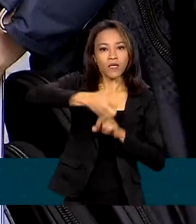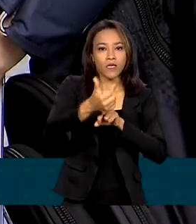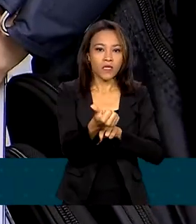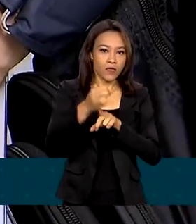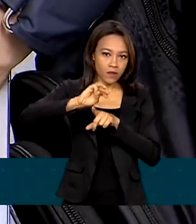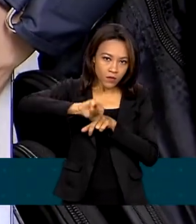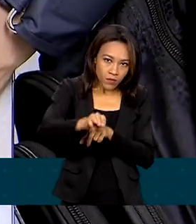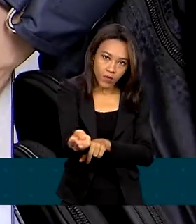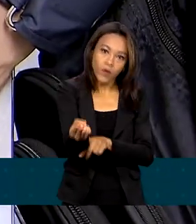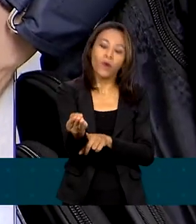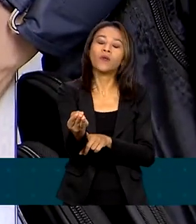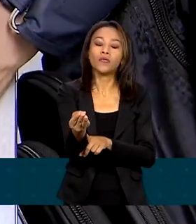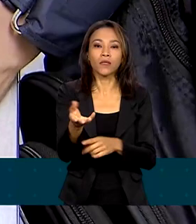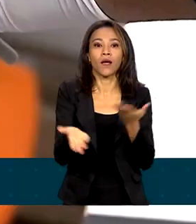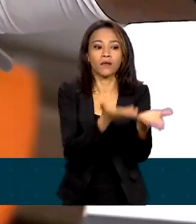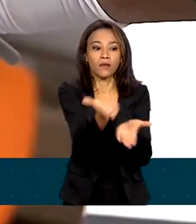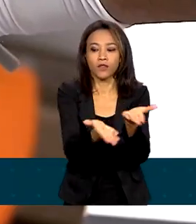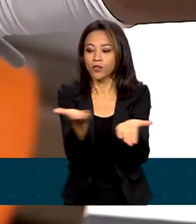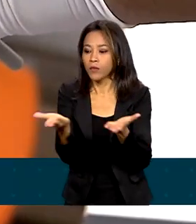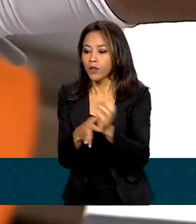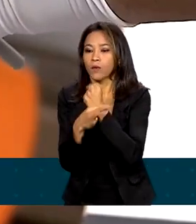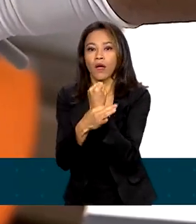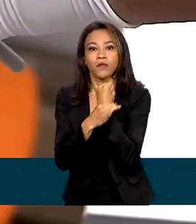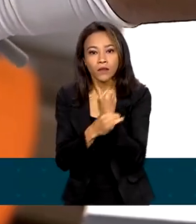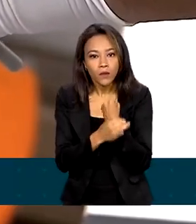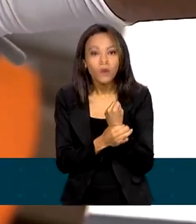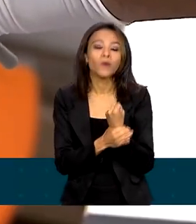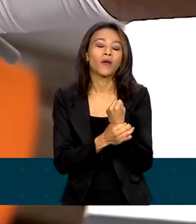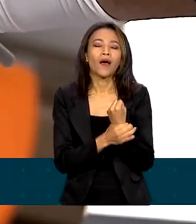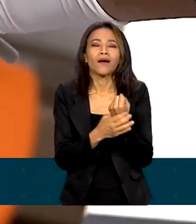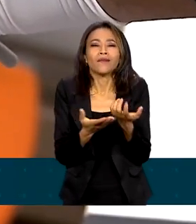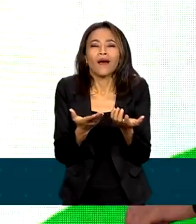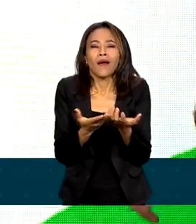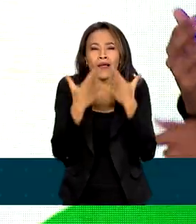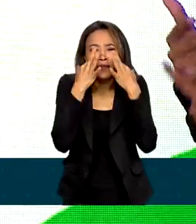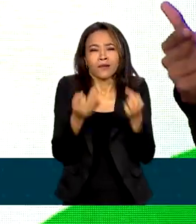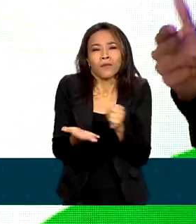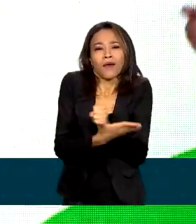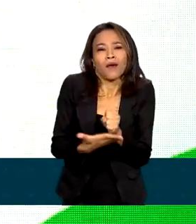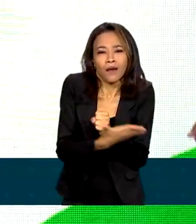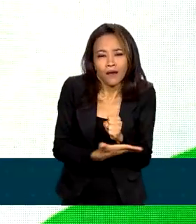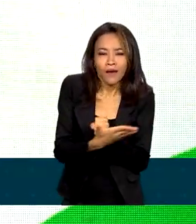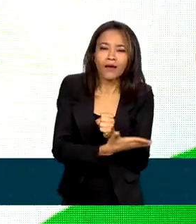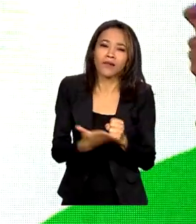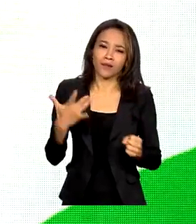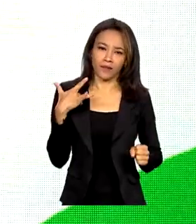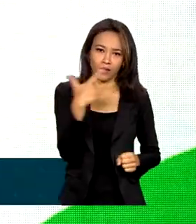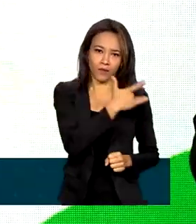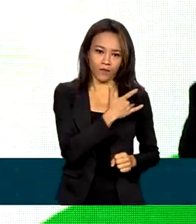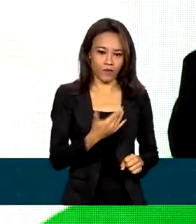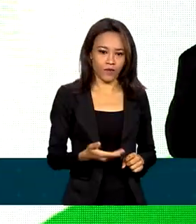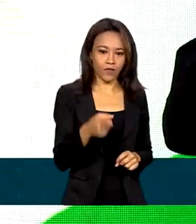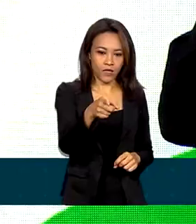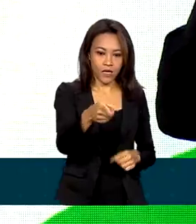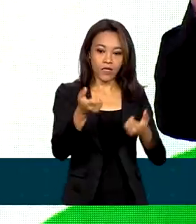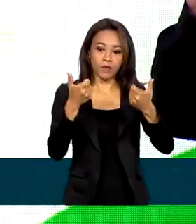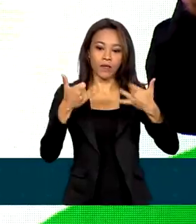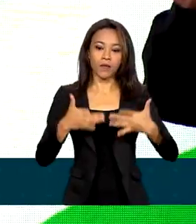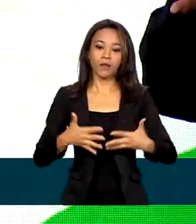brasileiros e garantir atendimento médico na atenção primária. Hoje, existem evidências